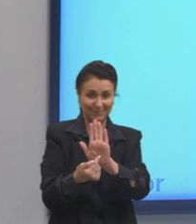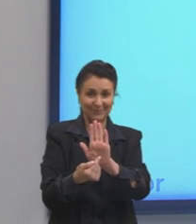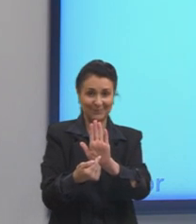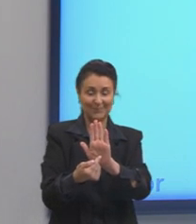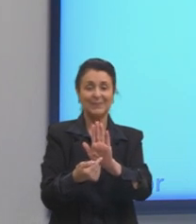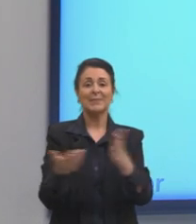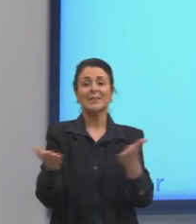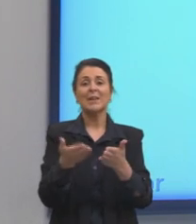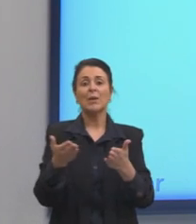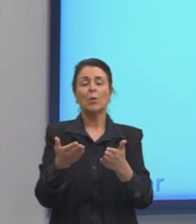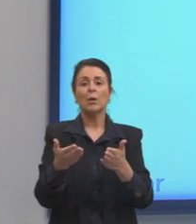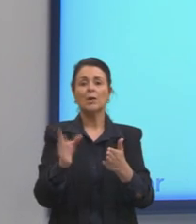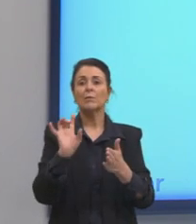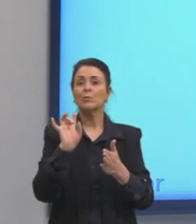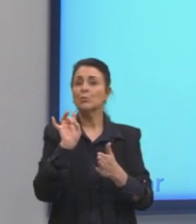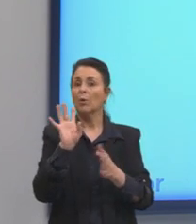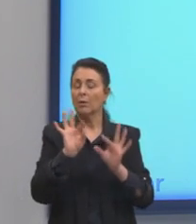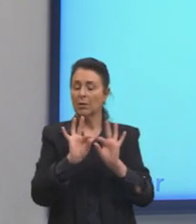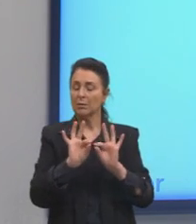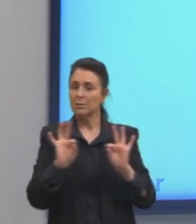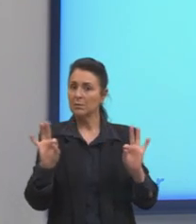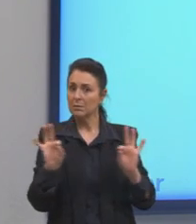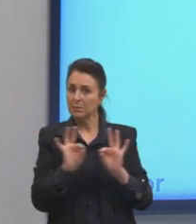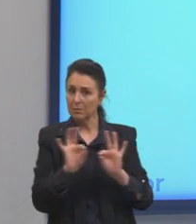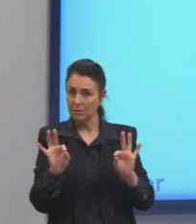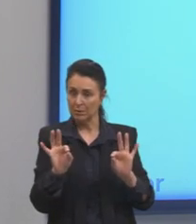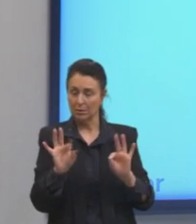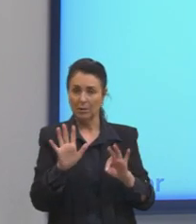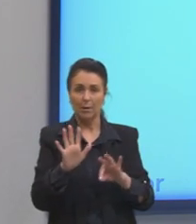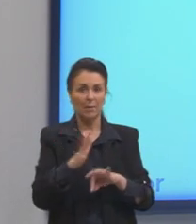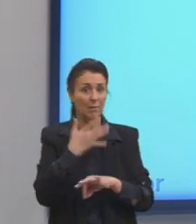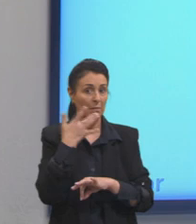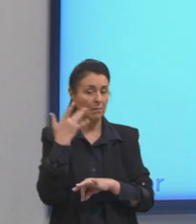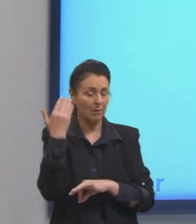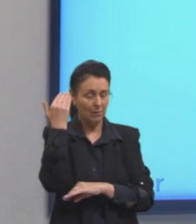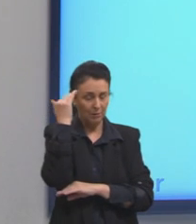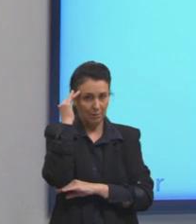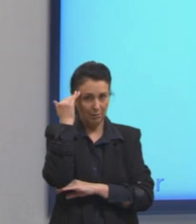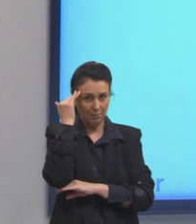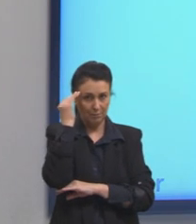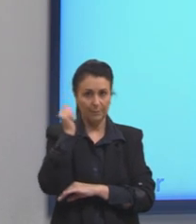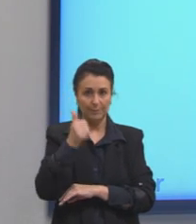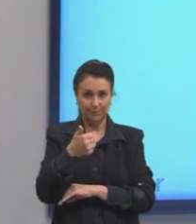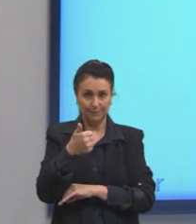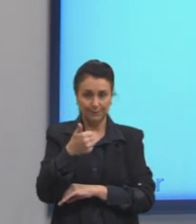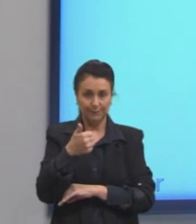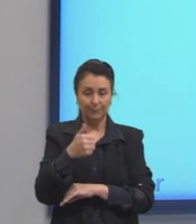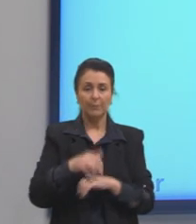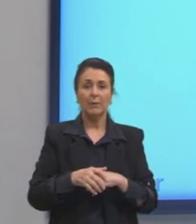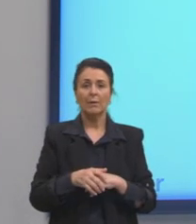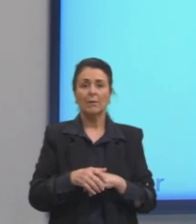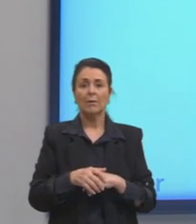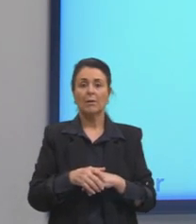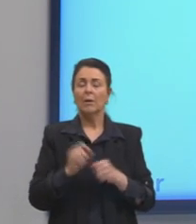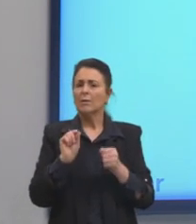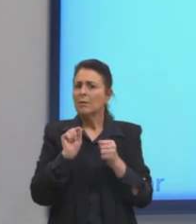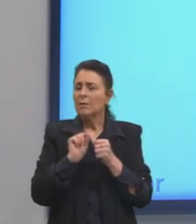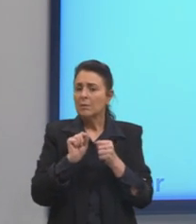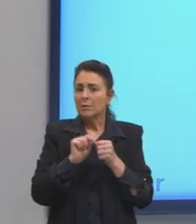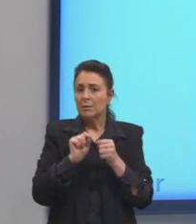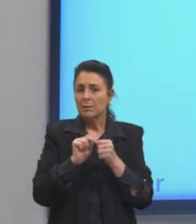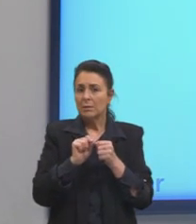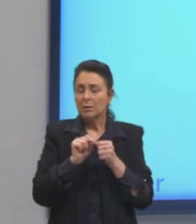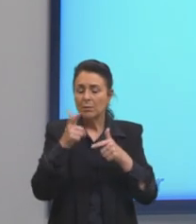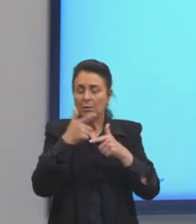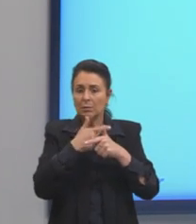só com as unidades de medida, para ficar mais fácil da gente entender, certo? Então, é como se eu estivesse fazendo a